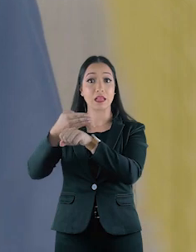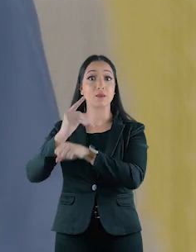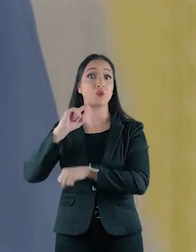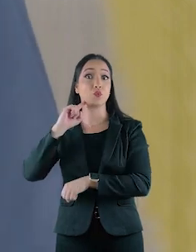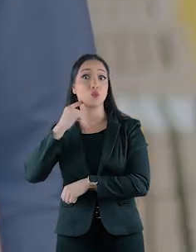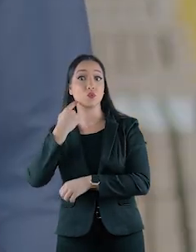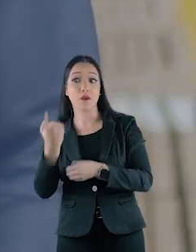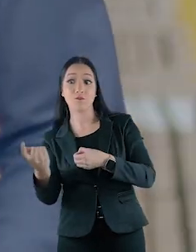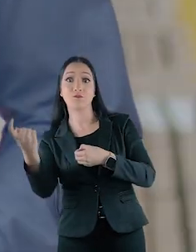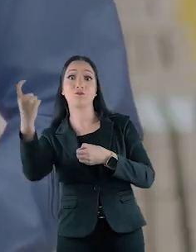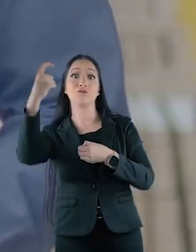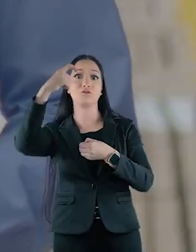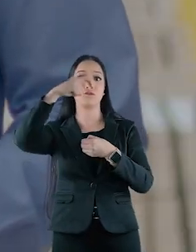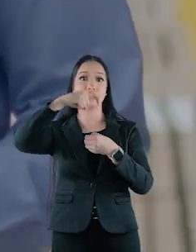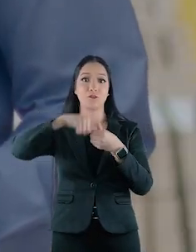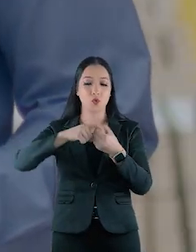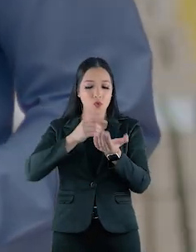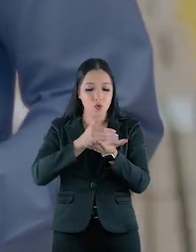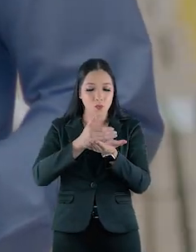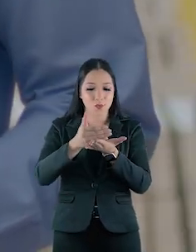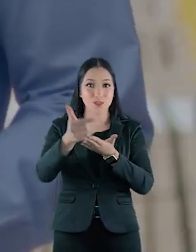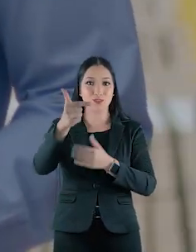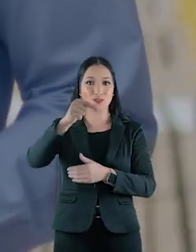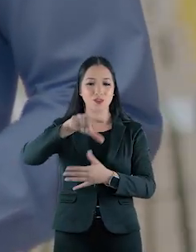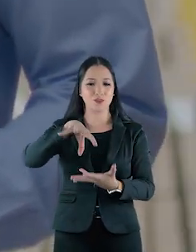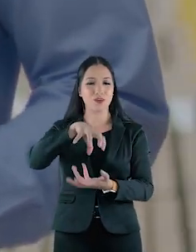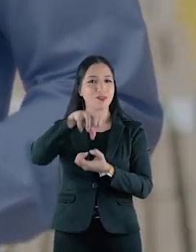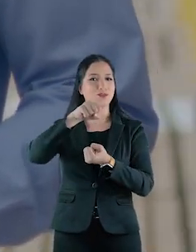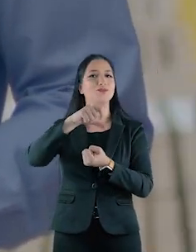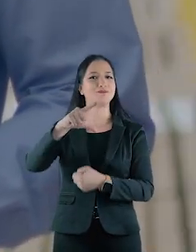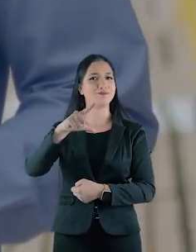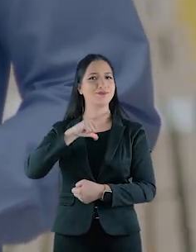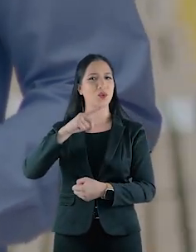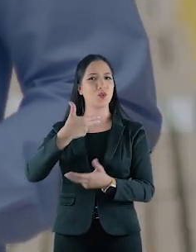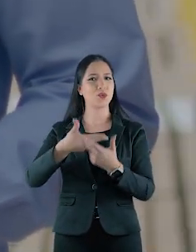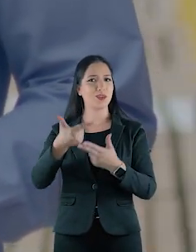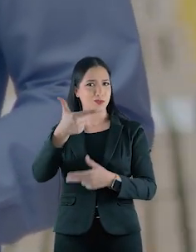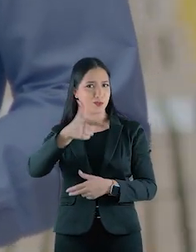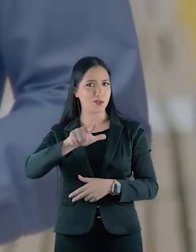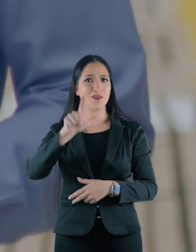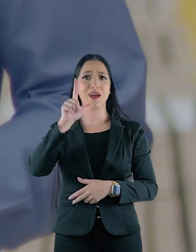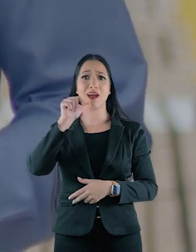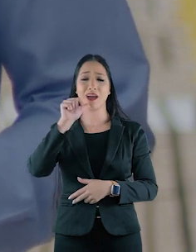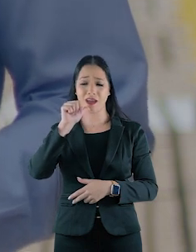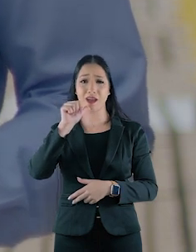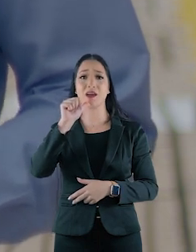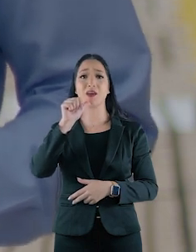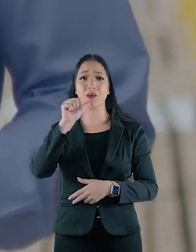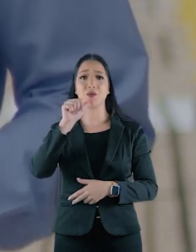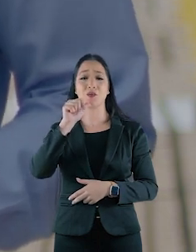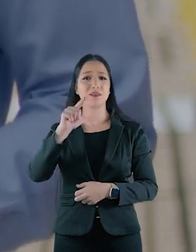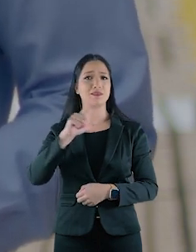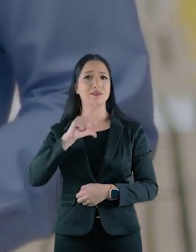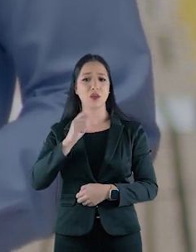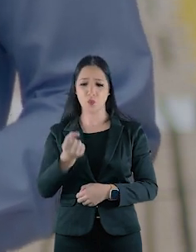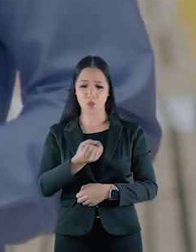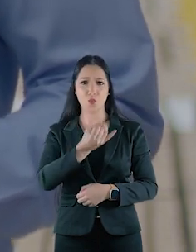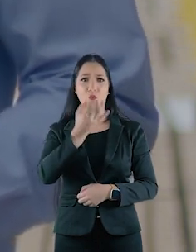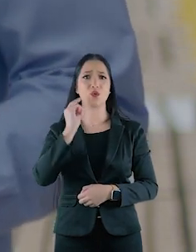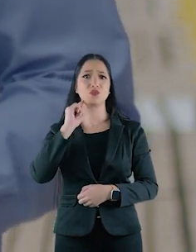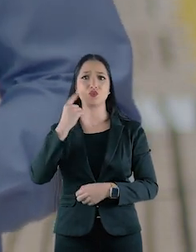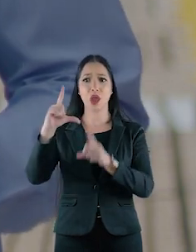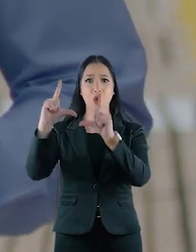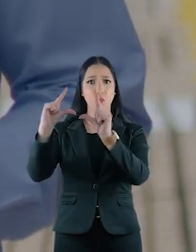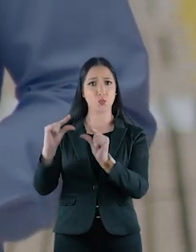tratamento de resíduos, ele retorna para início do tratamento. Então, uma ETA sustentável, onde a reaproveita essa água que é utilizada no tratamento